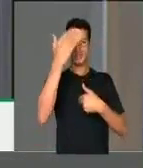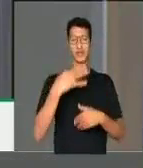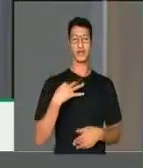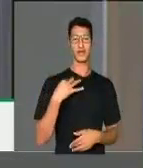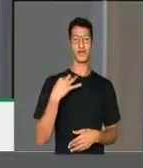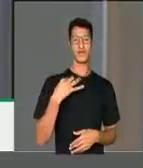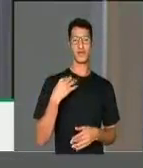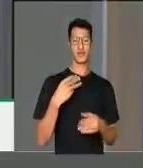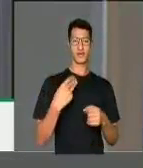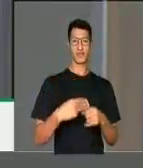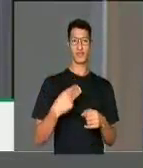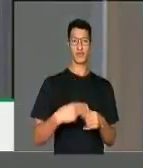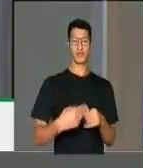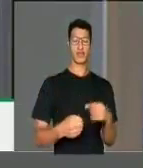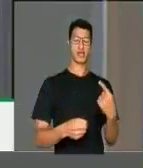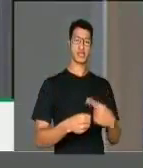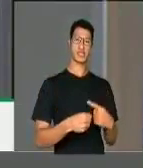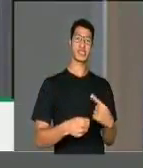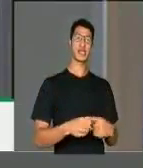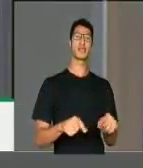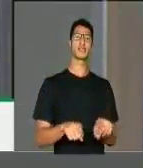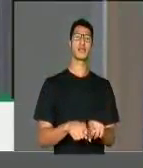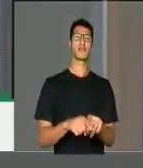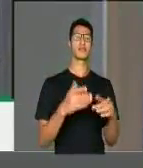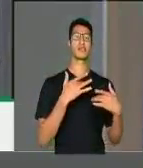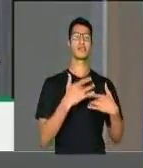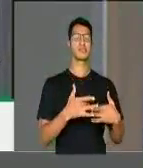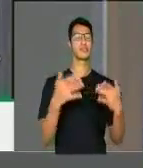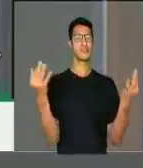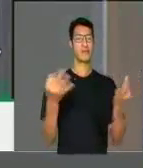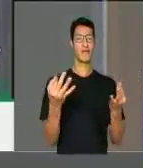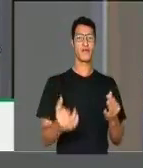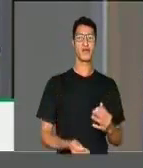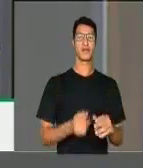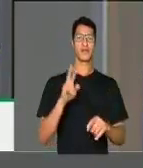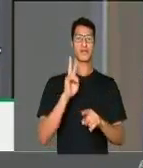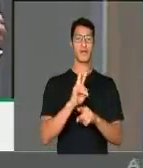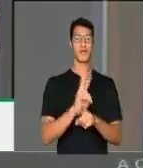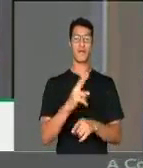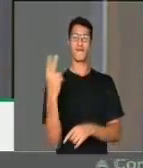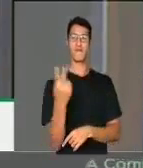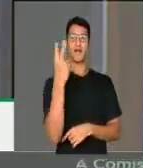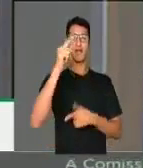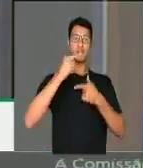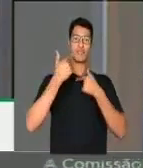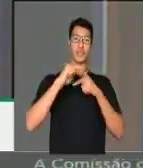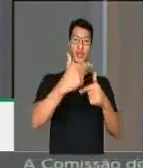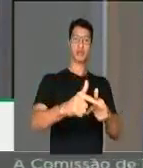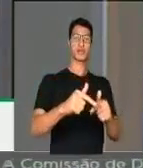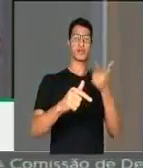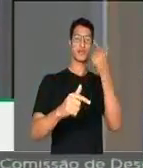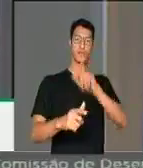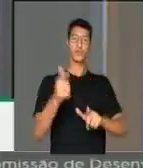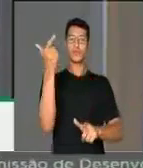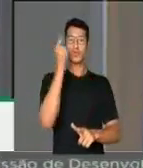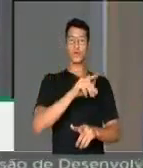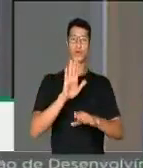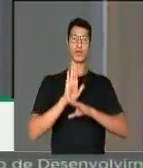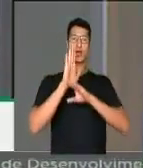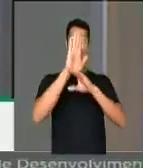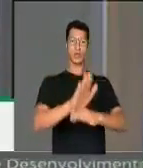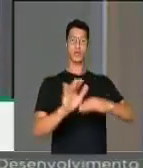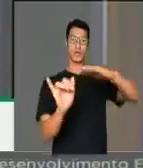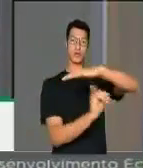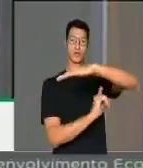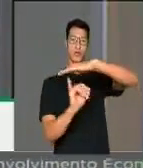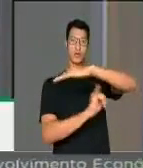voluntários daquele município e daquela cidade, que, num gesto de grandeza, preservando valores e tradições, consegue ajudar as